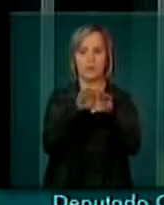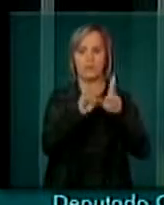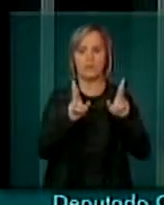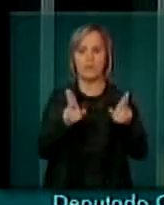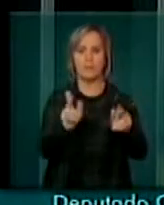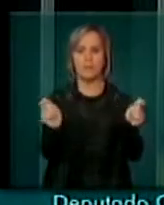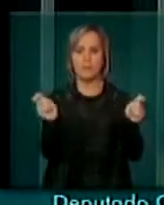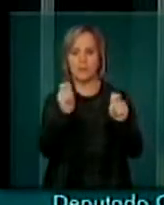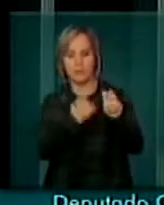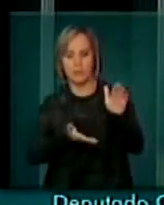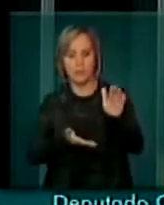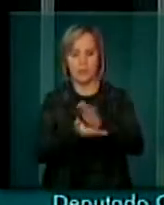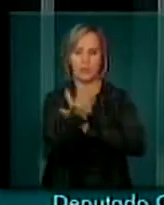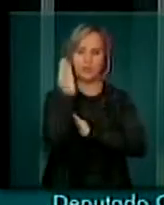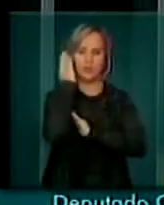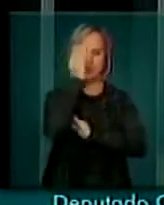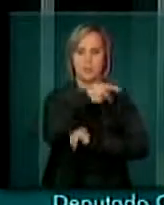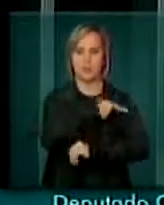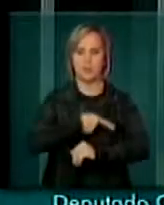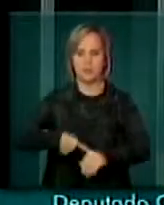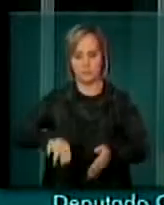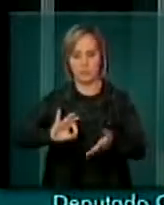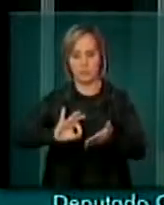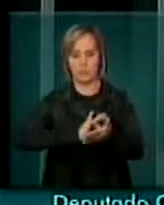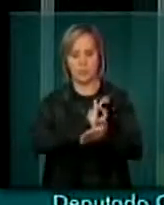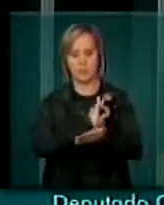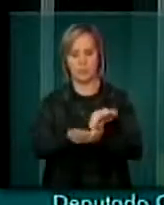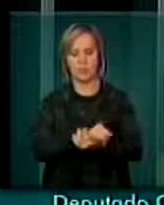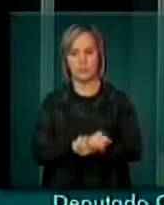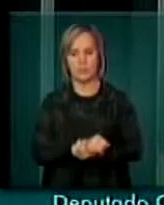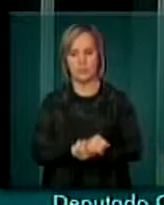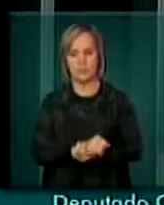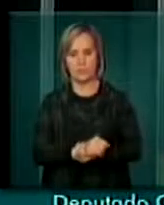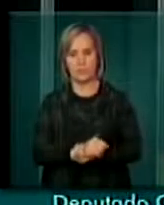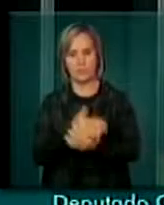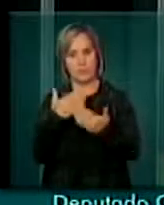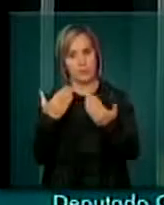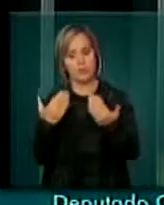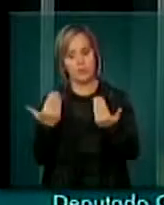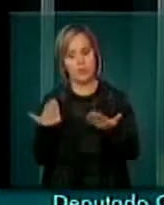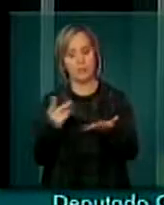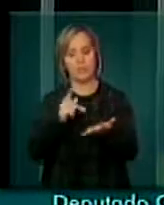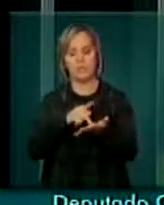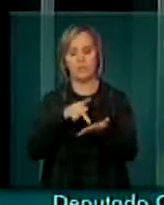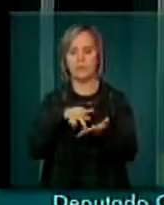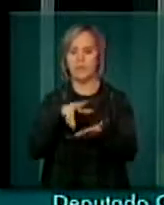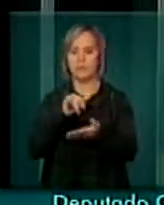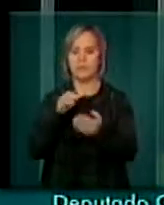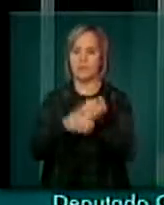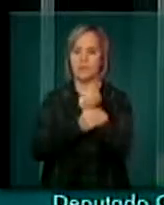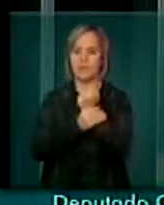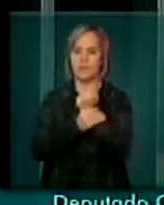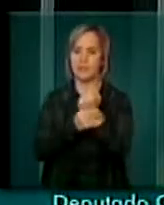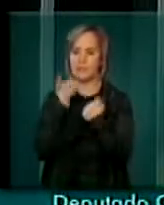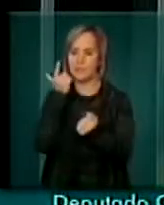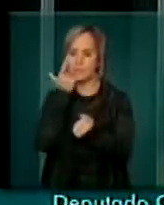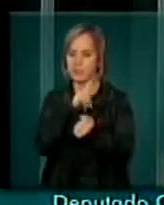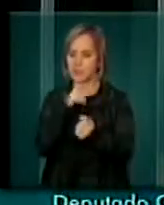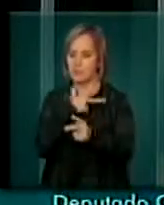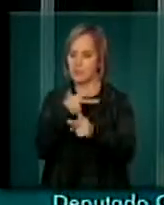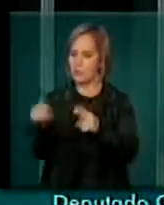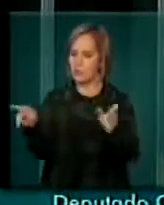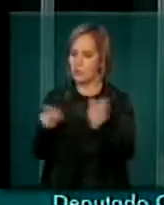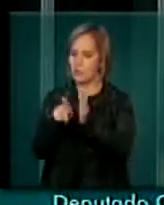possamos conduzir ao Executivo para a sanção, e aí objetivando a garantia dessa conquista que será